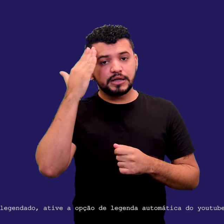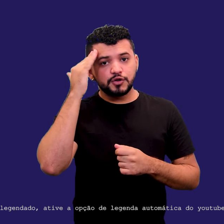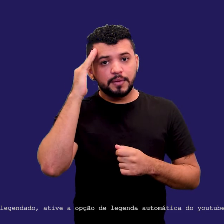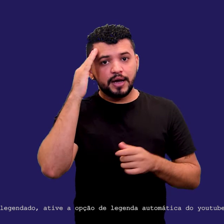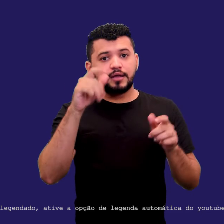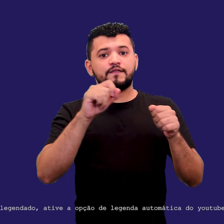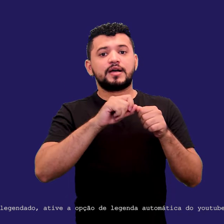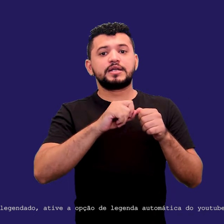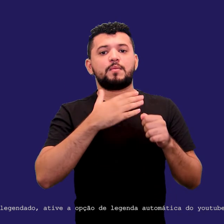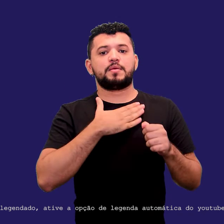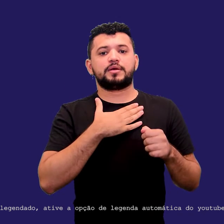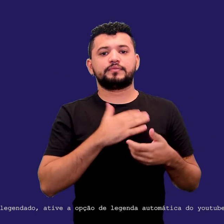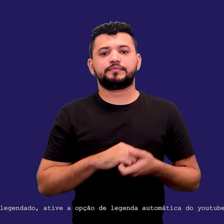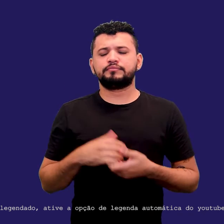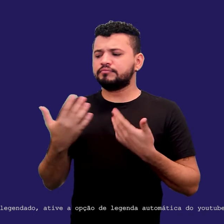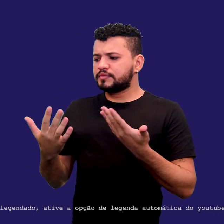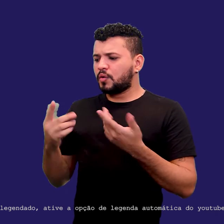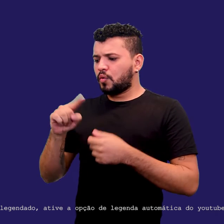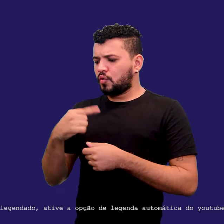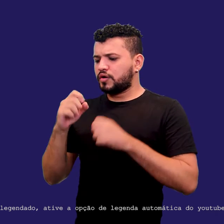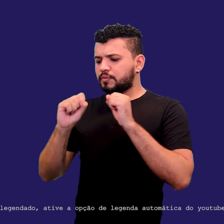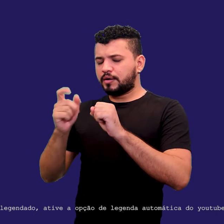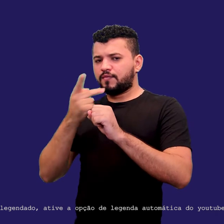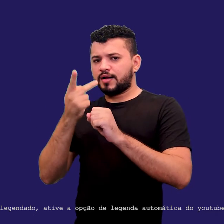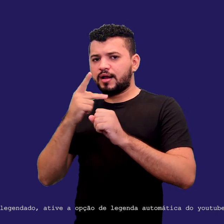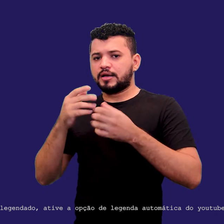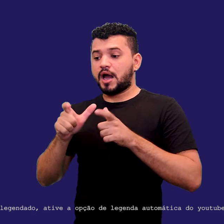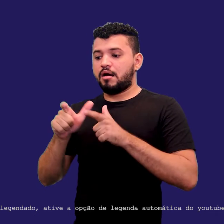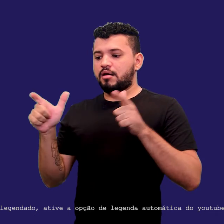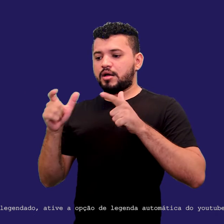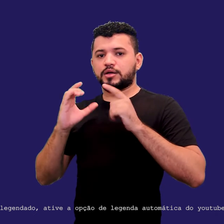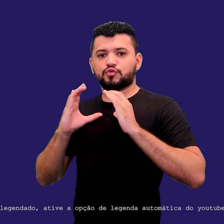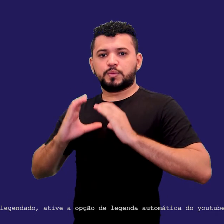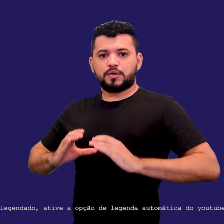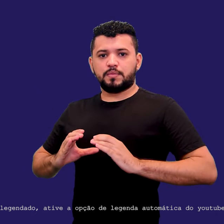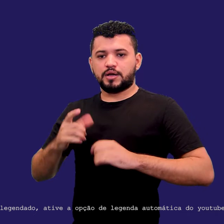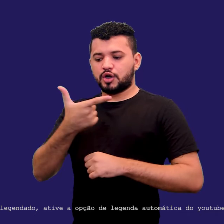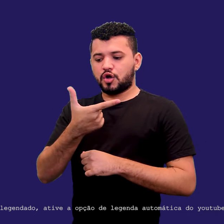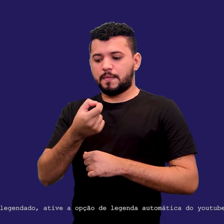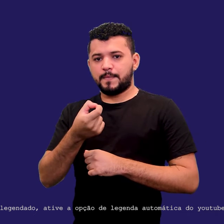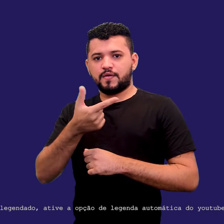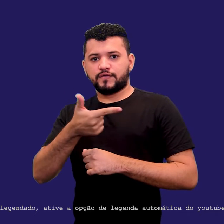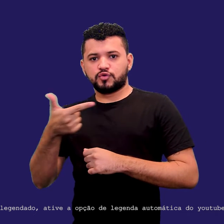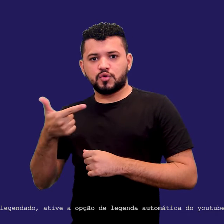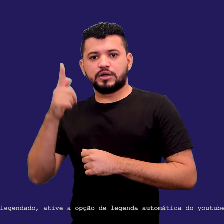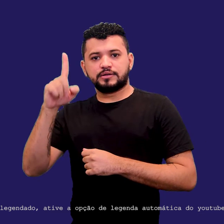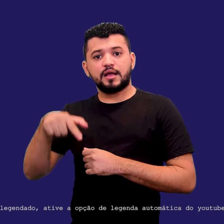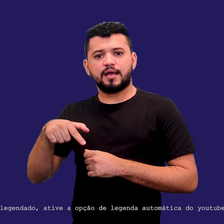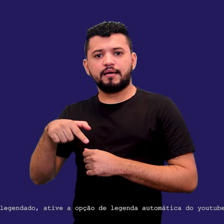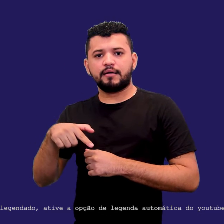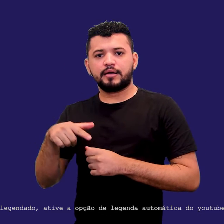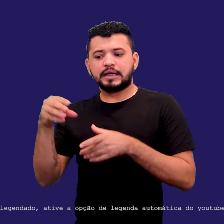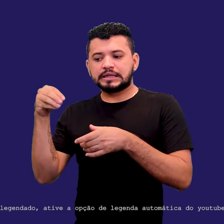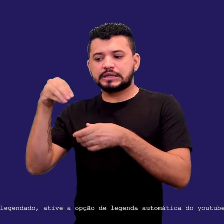A gente pode dizer, então, que a grande habilidade de 2022 é realmente integrar o